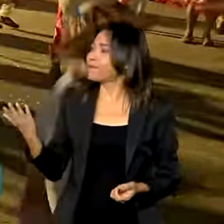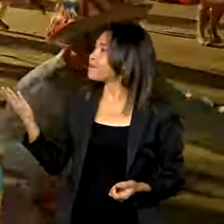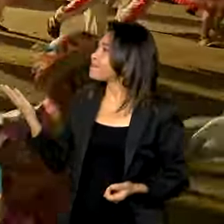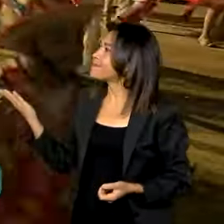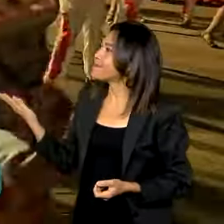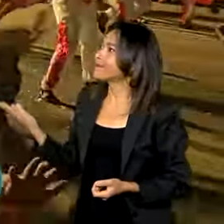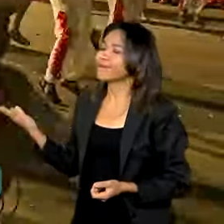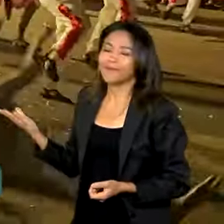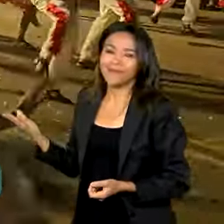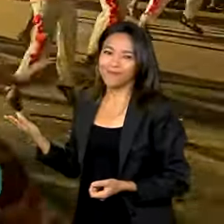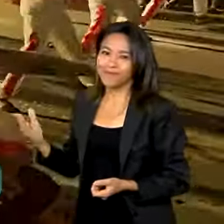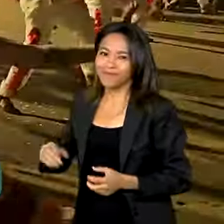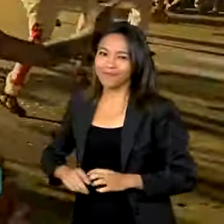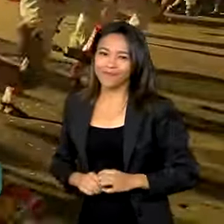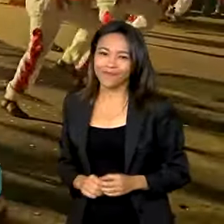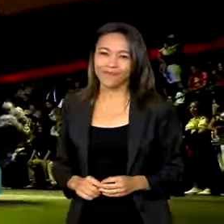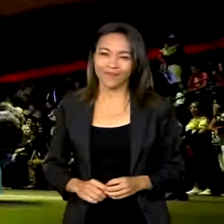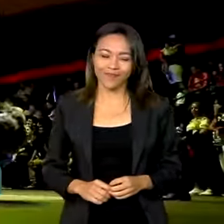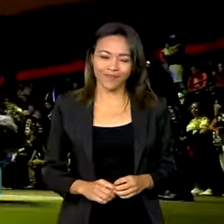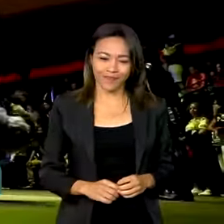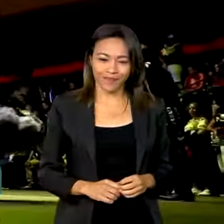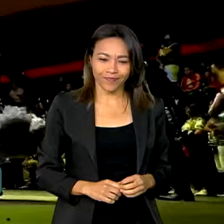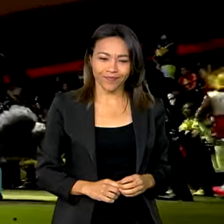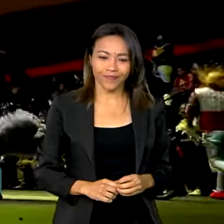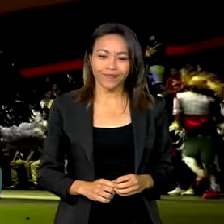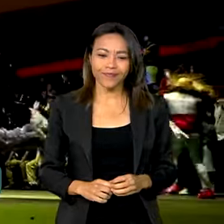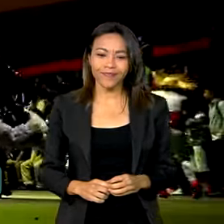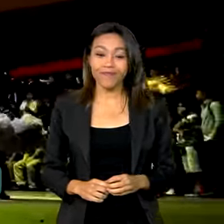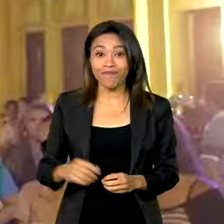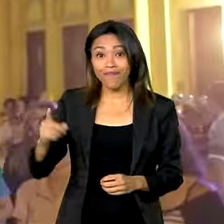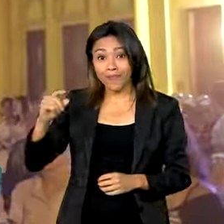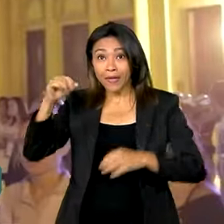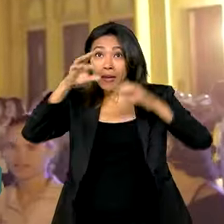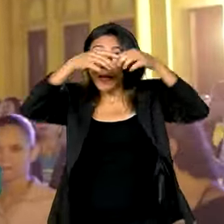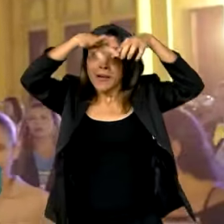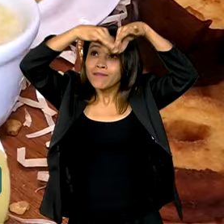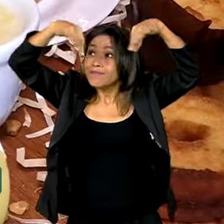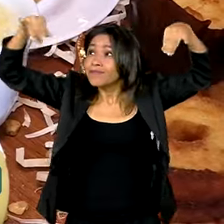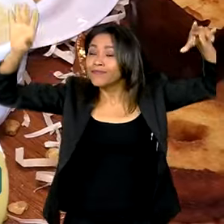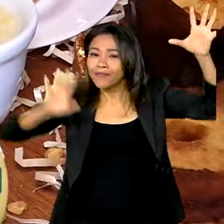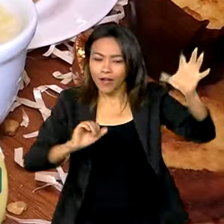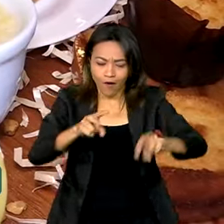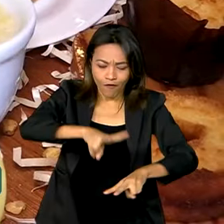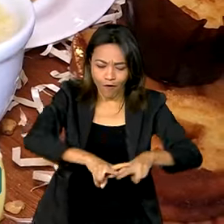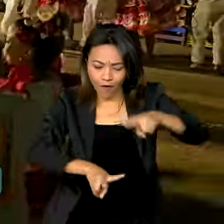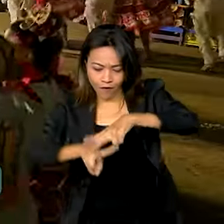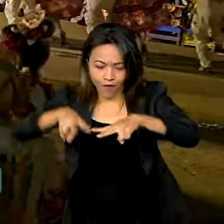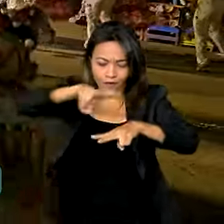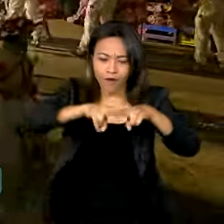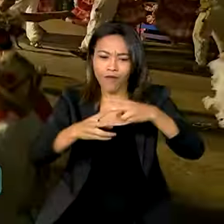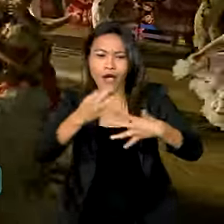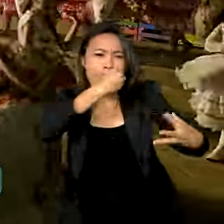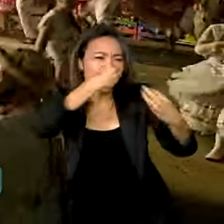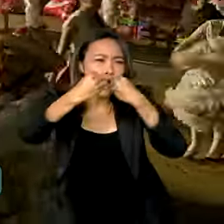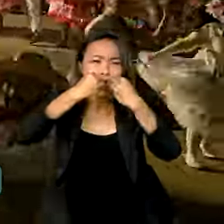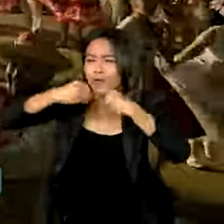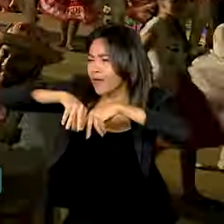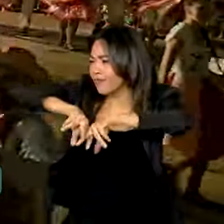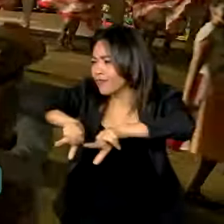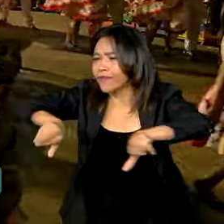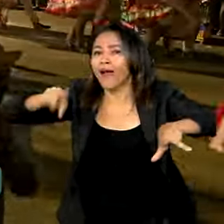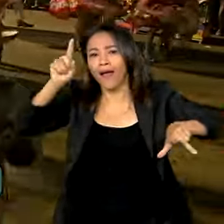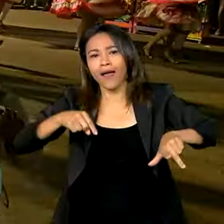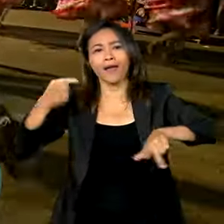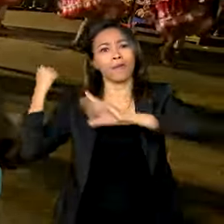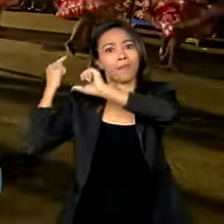Bem junto à chama da fogueira Bandeiras, fogueiras, comida. A época da tradicional